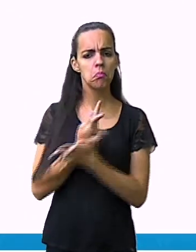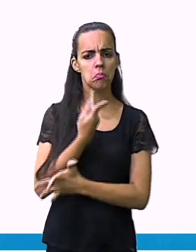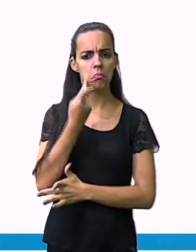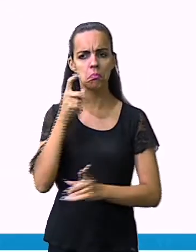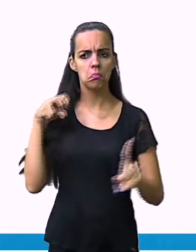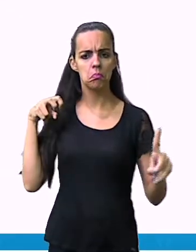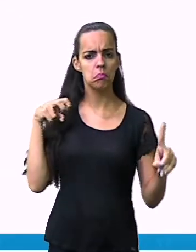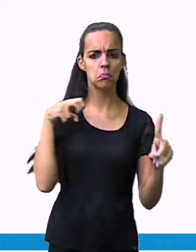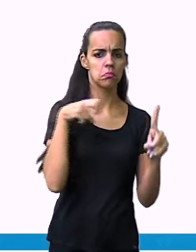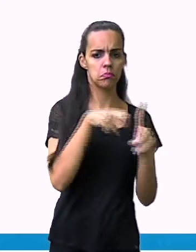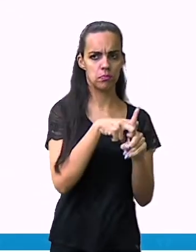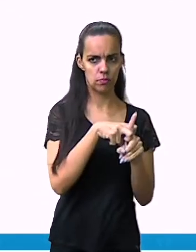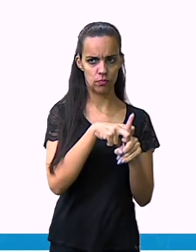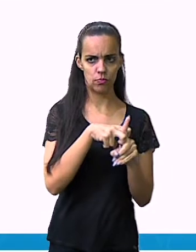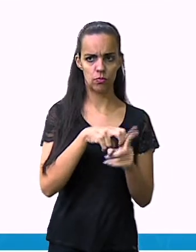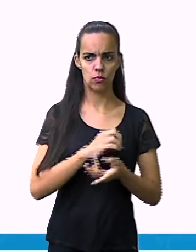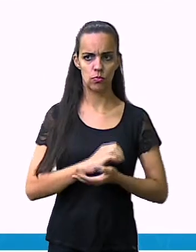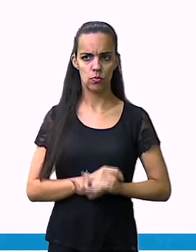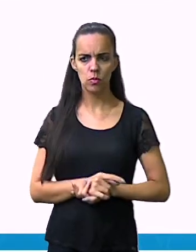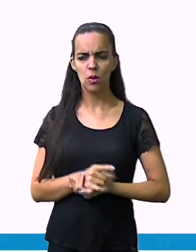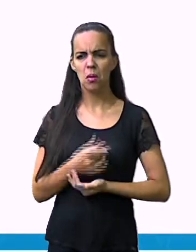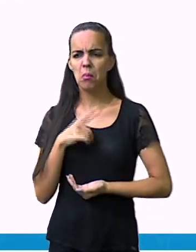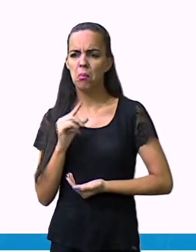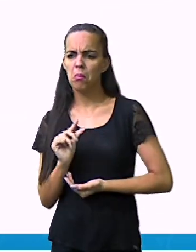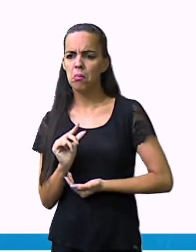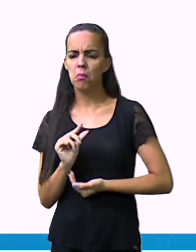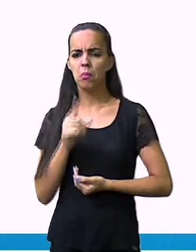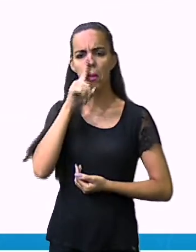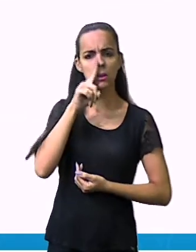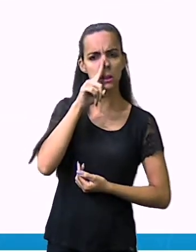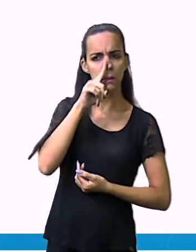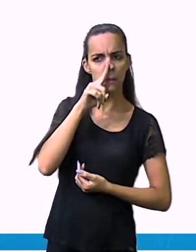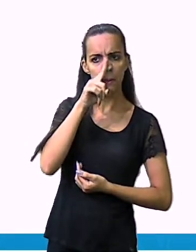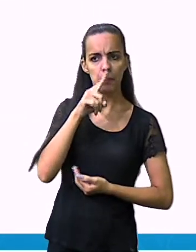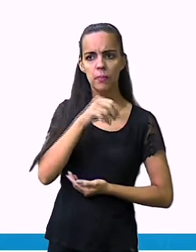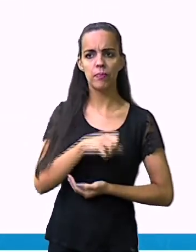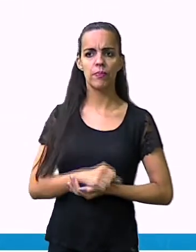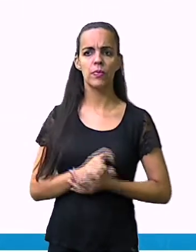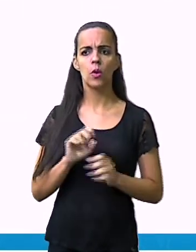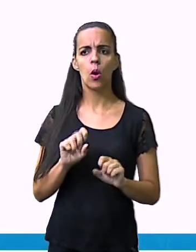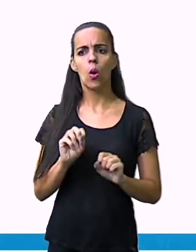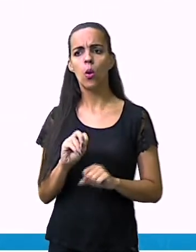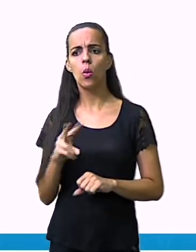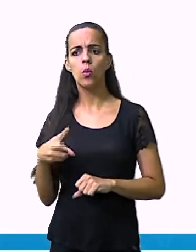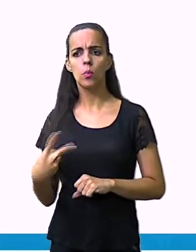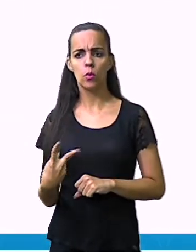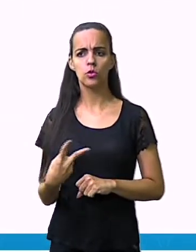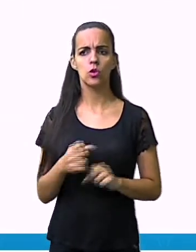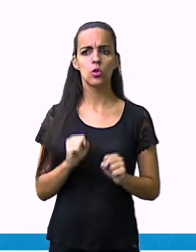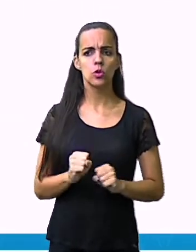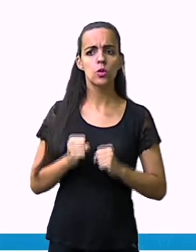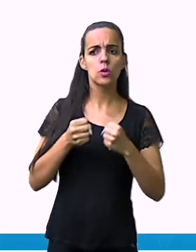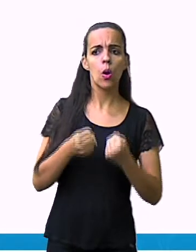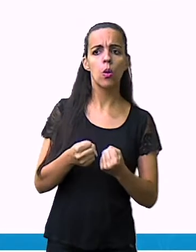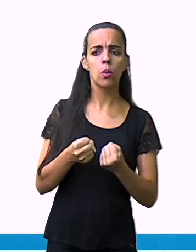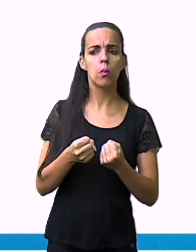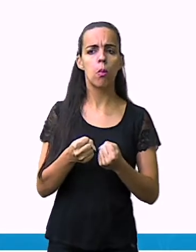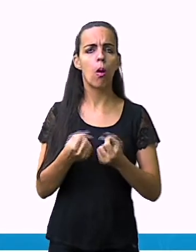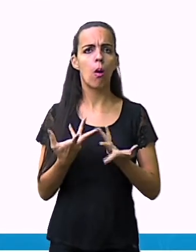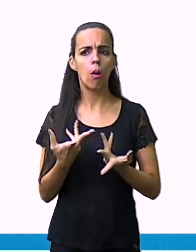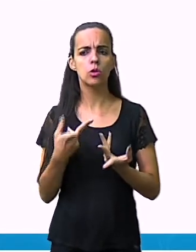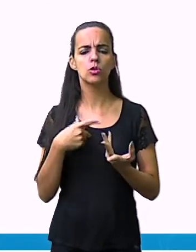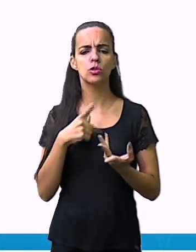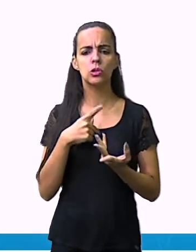me causar um perigo? Ou o que é, o que pode aí ser o